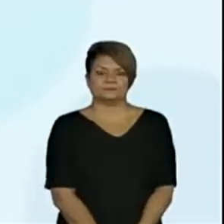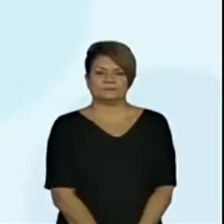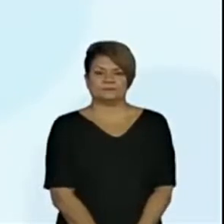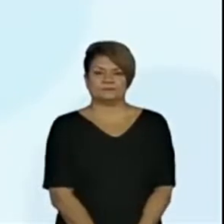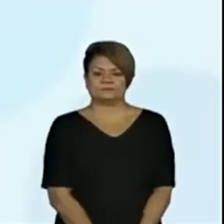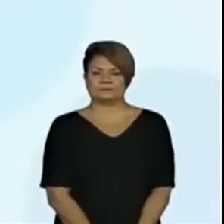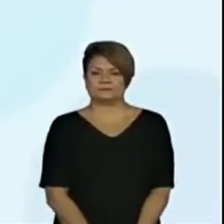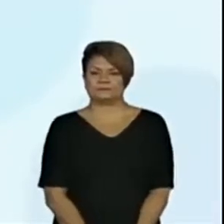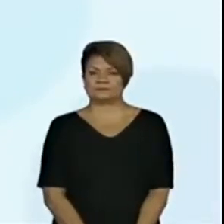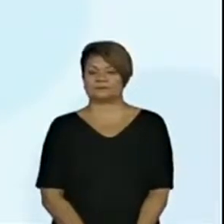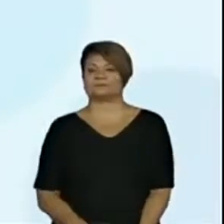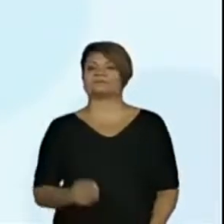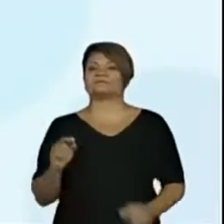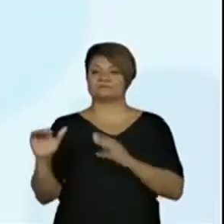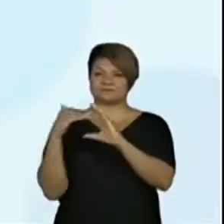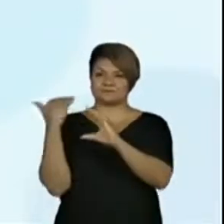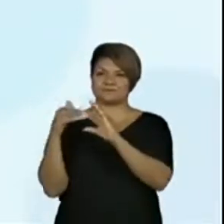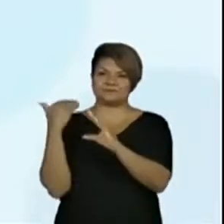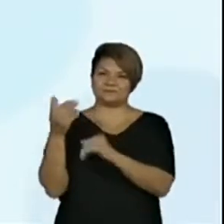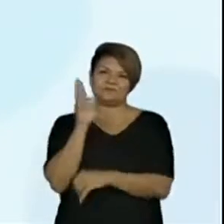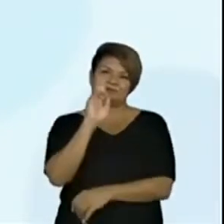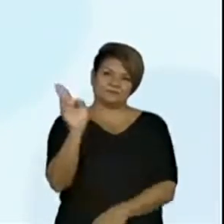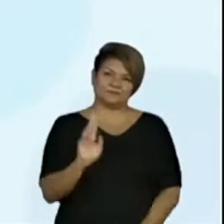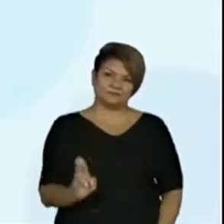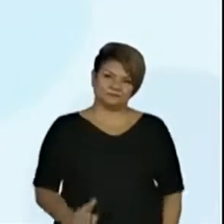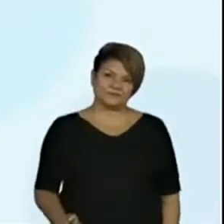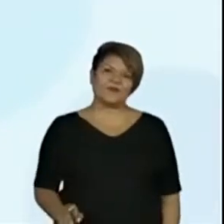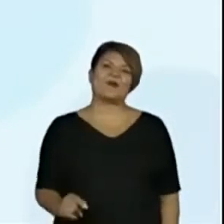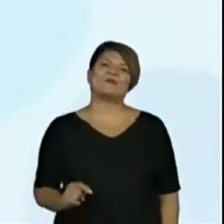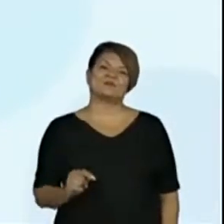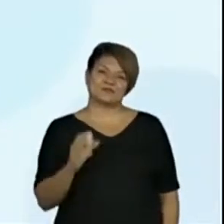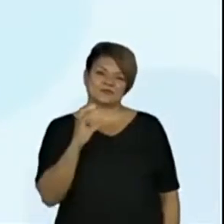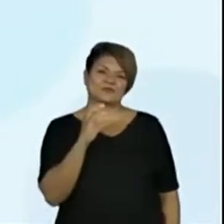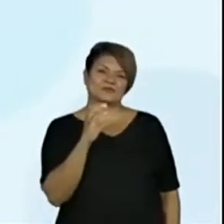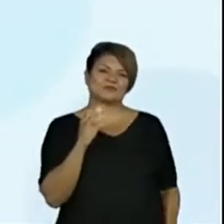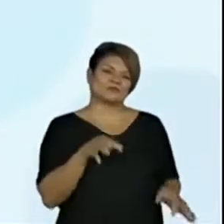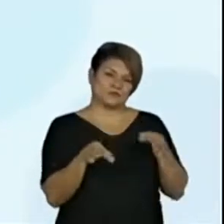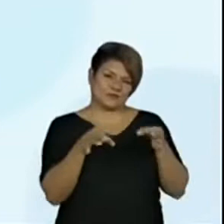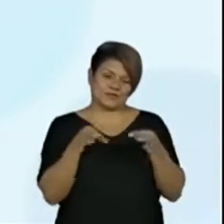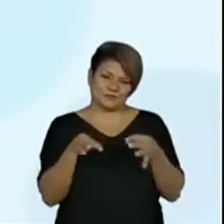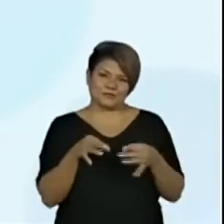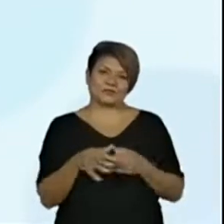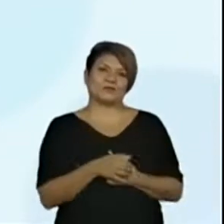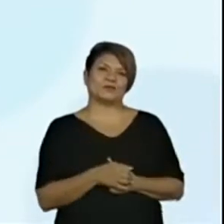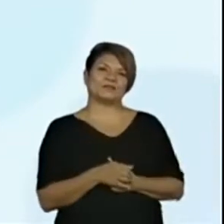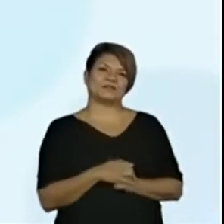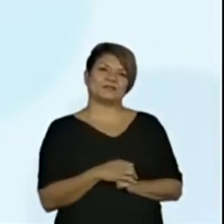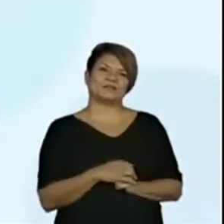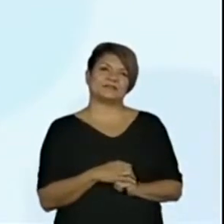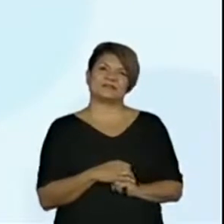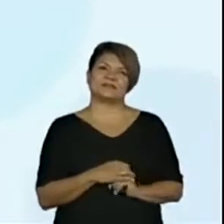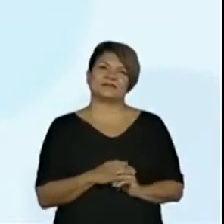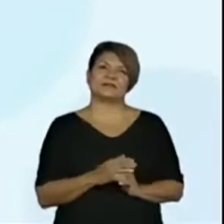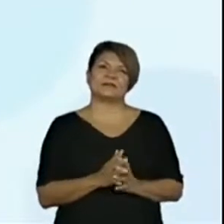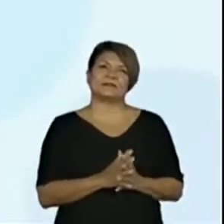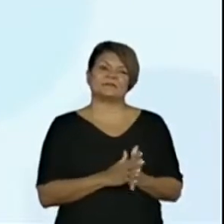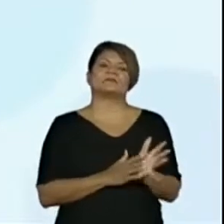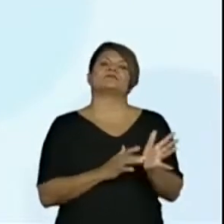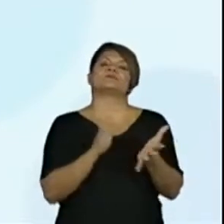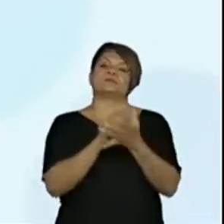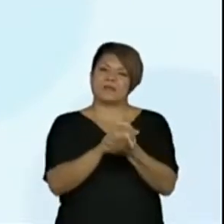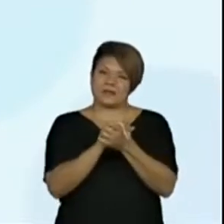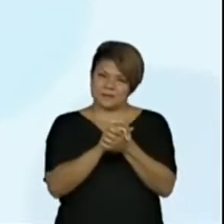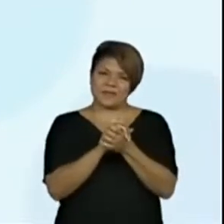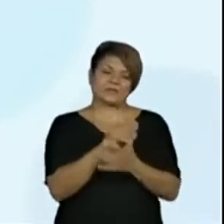Eles estão falando bastante os nomes dos coordenadores. Maria da Penha, Josileide, Sandra. Parabéns,